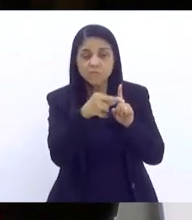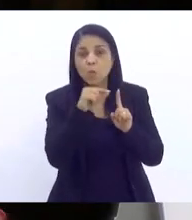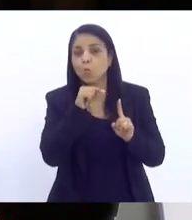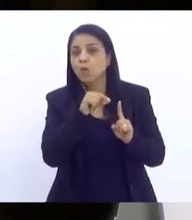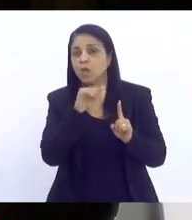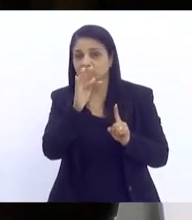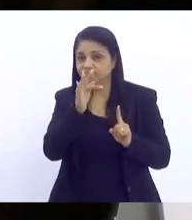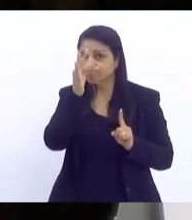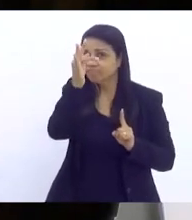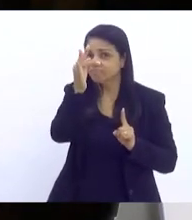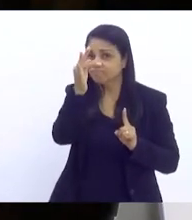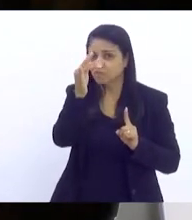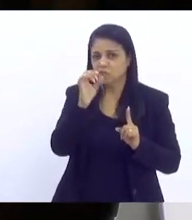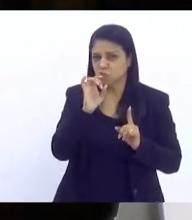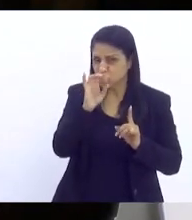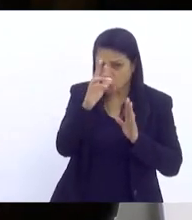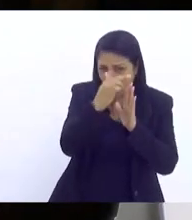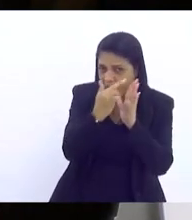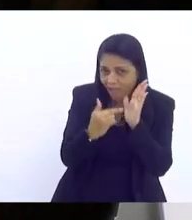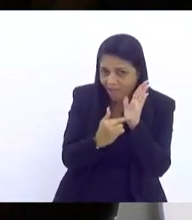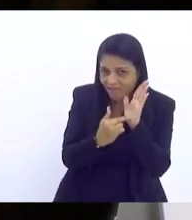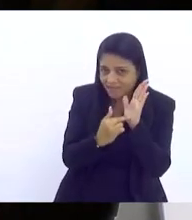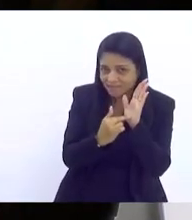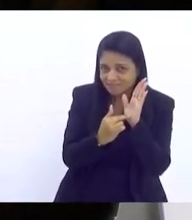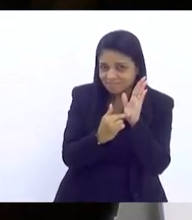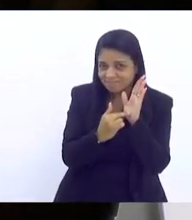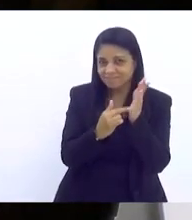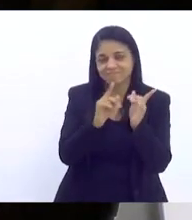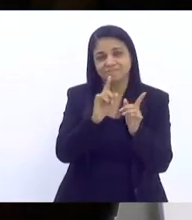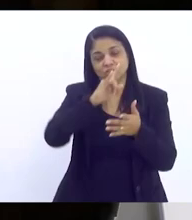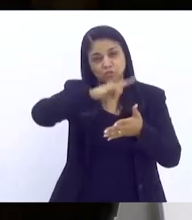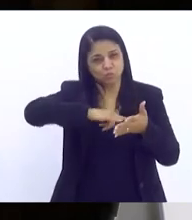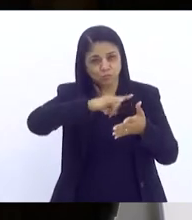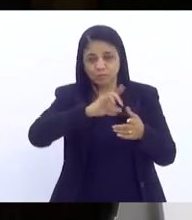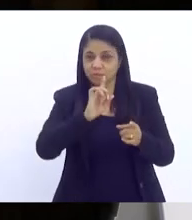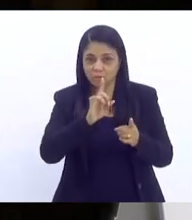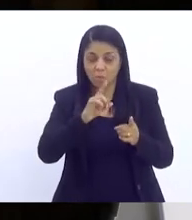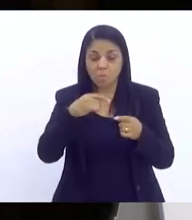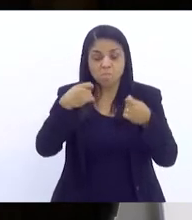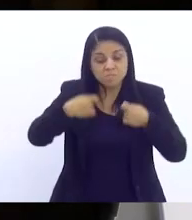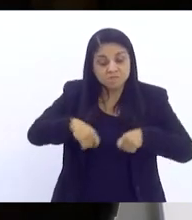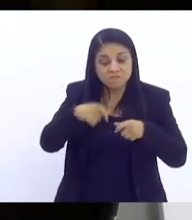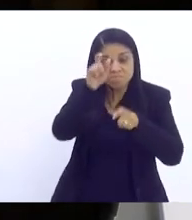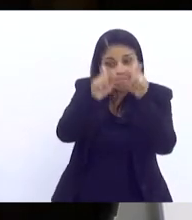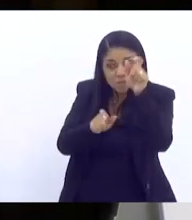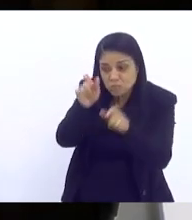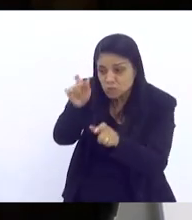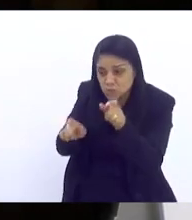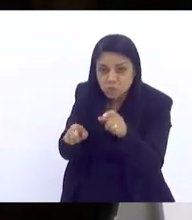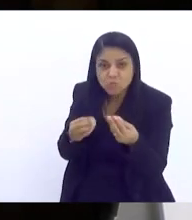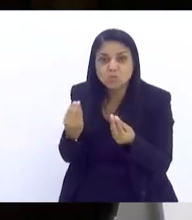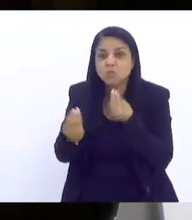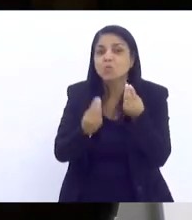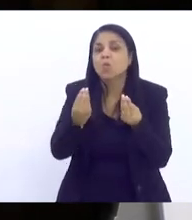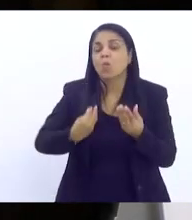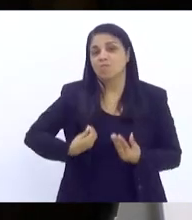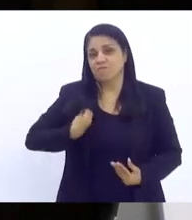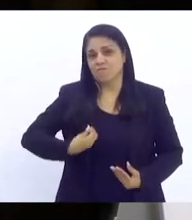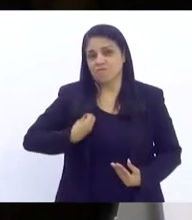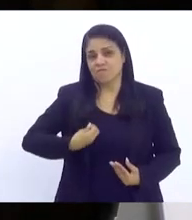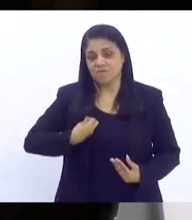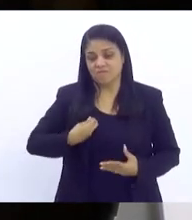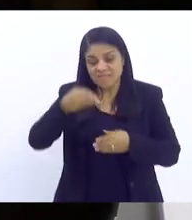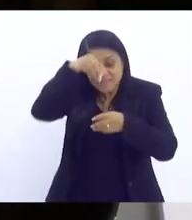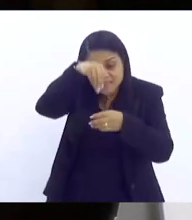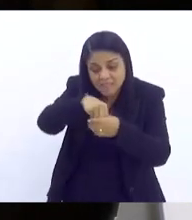de normas e protocolos, mas o modo como os sujeitos estão existindo e sobrevivendo no espaço